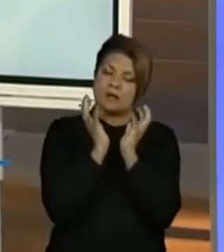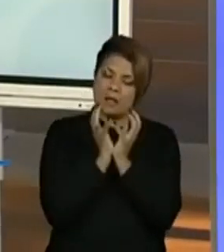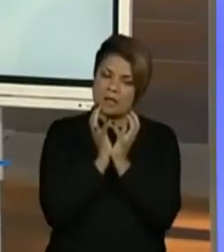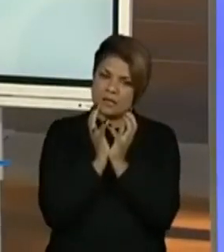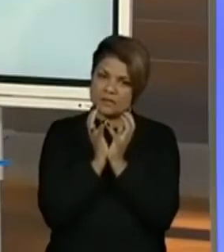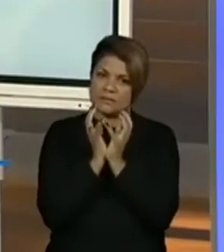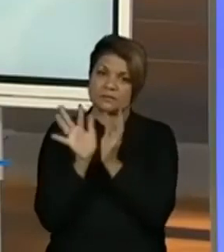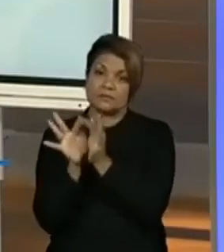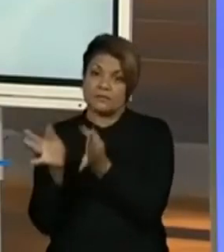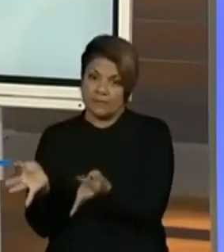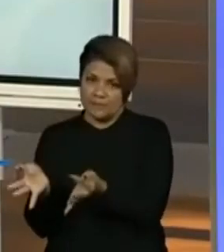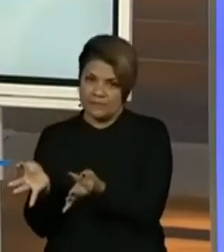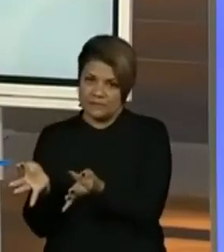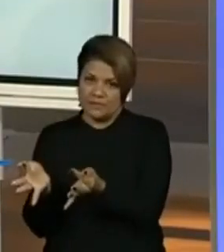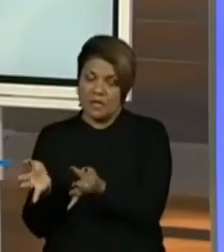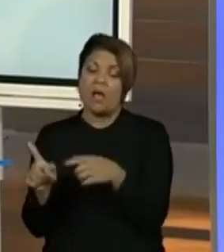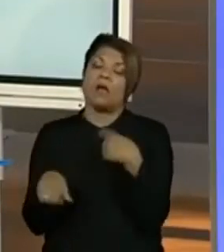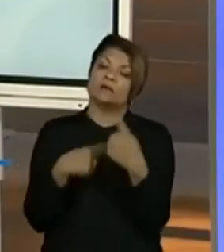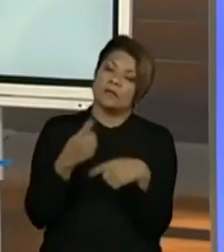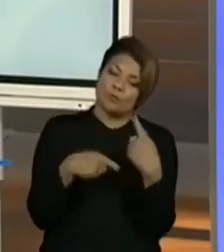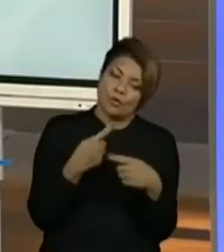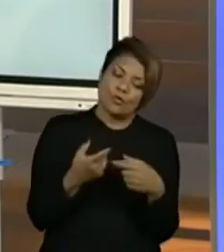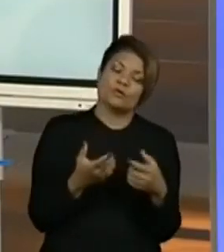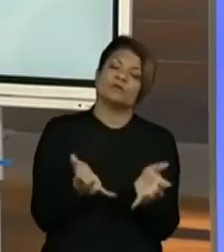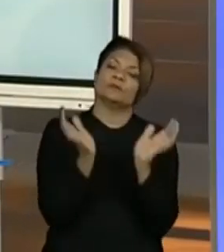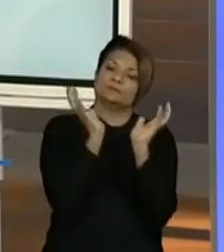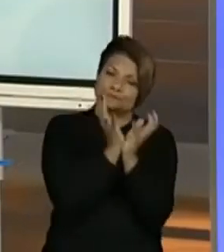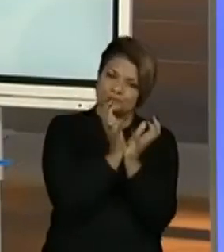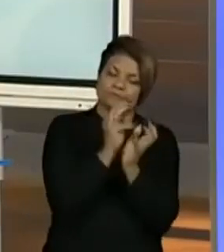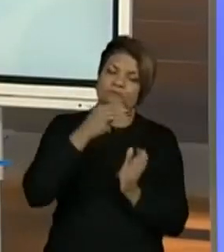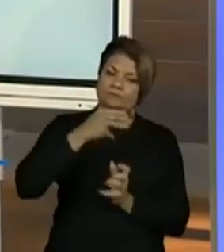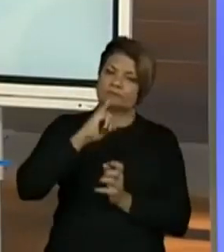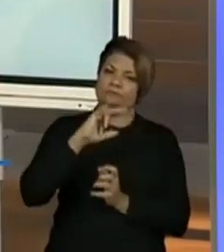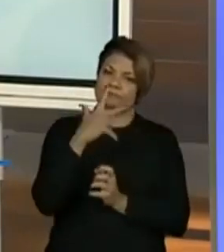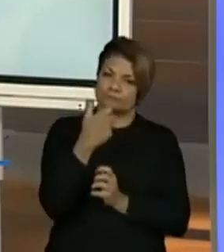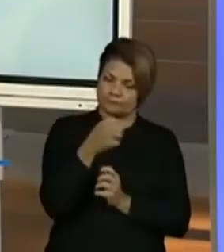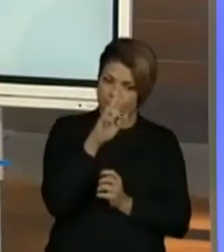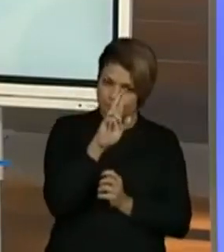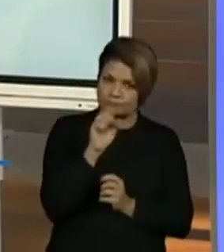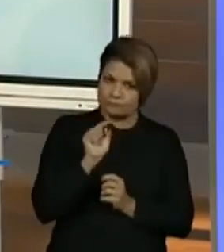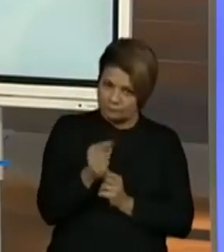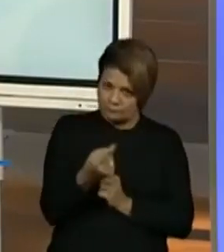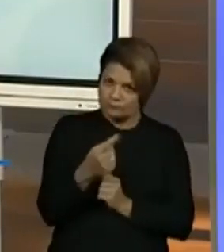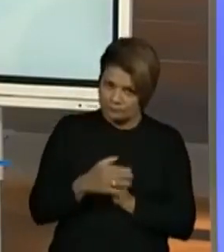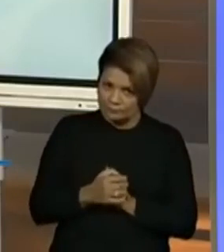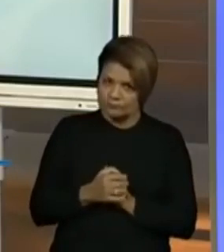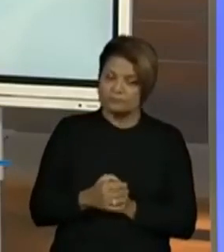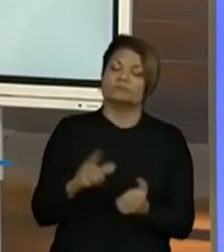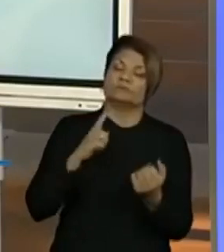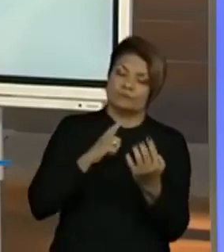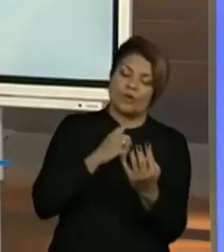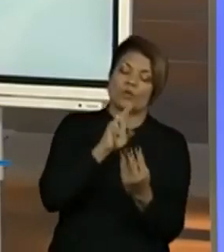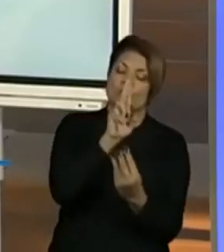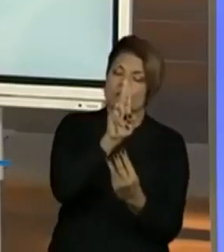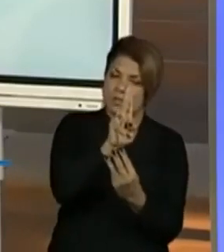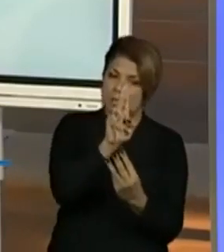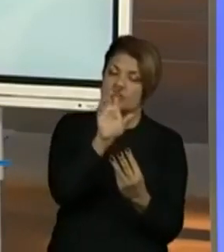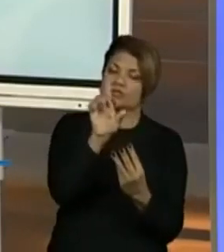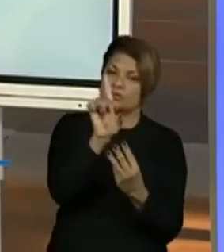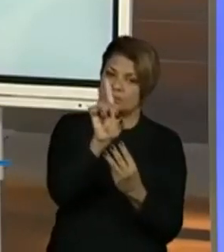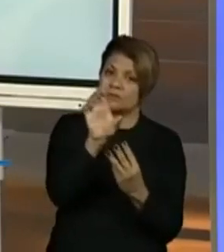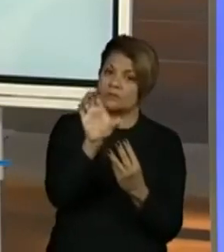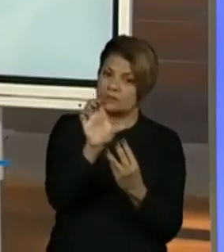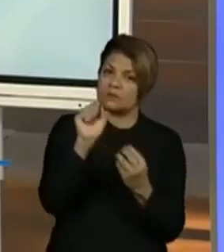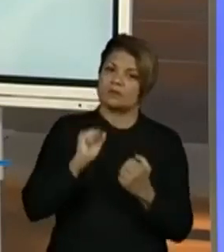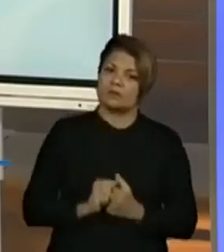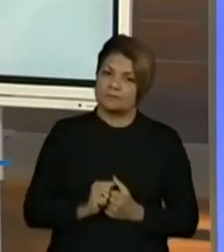unidades simples, entro na classe dos milhares, com unidade, dezena, centena.